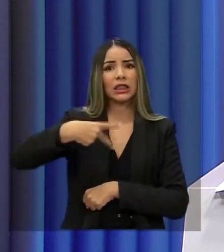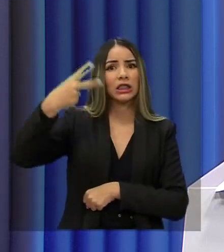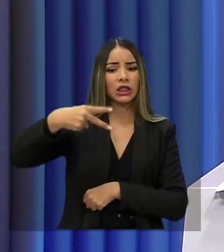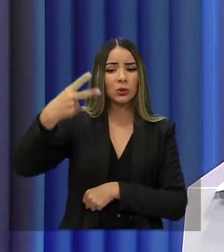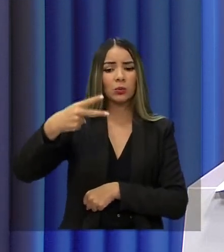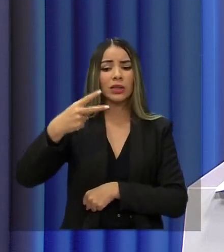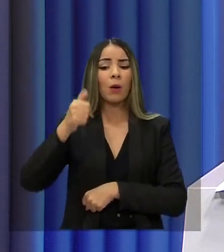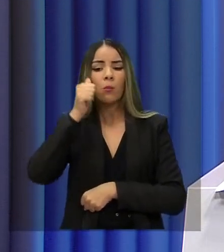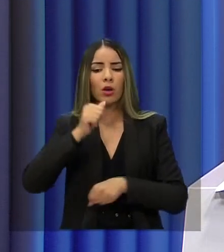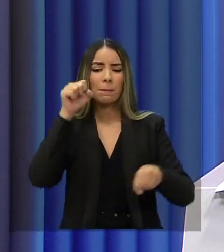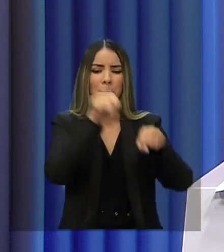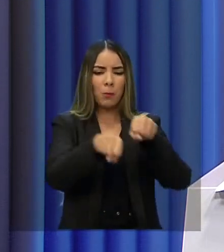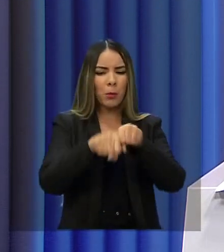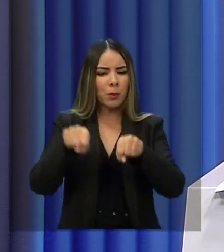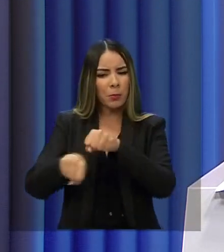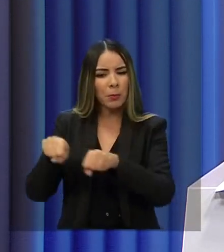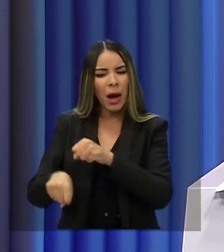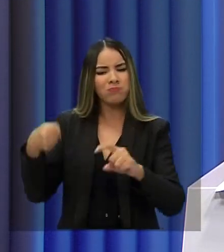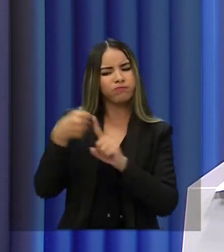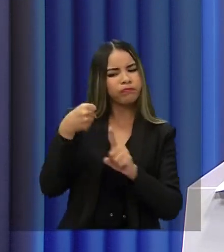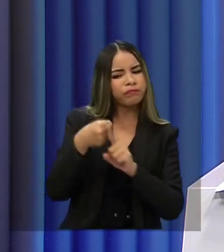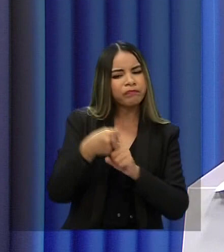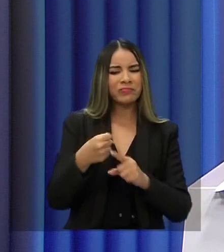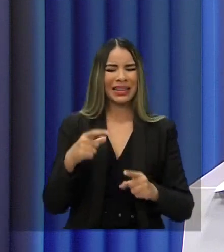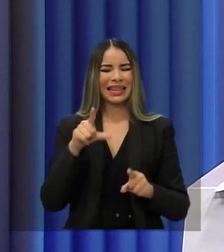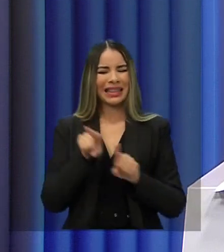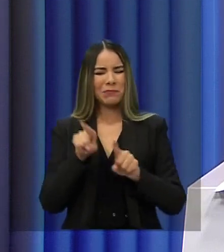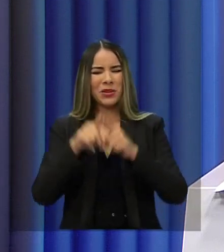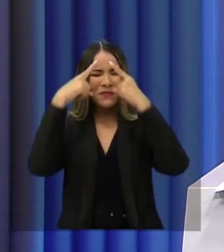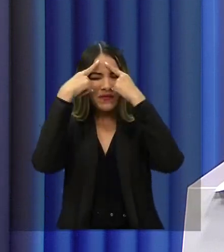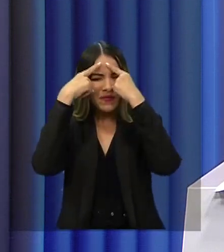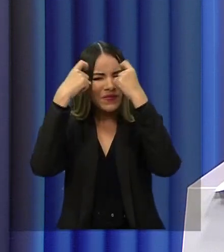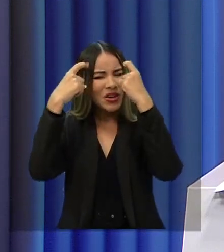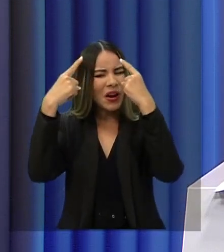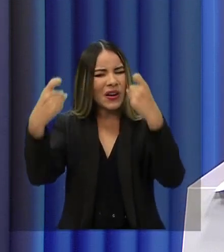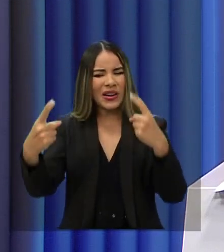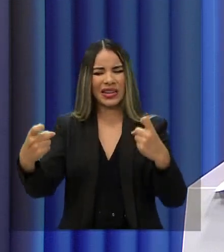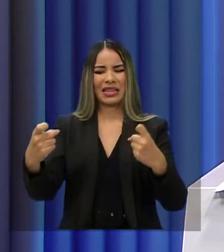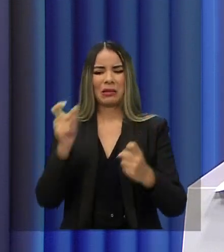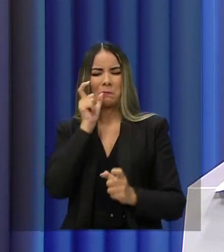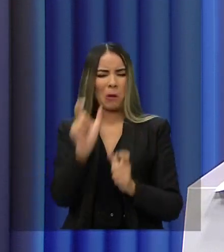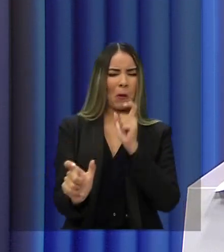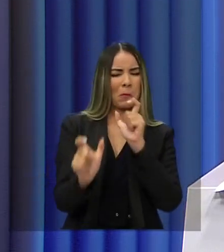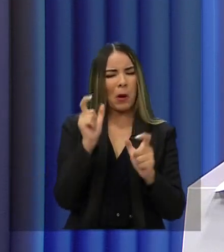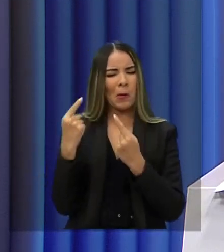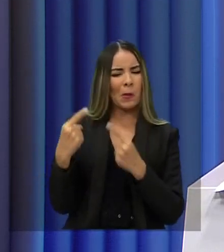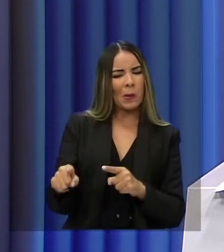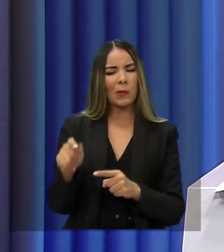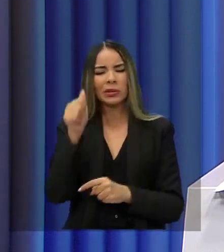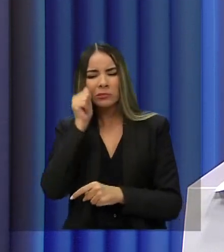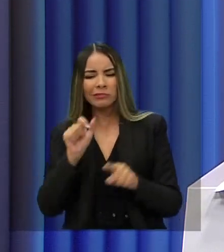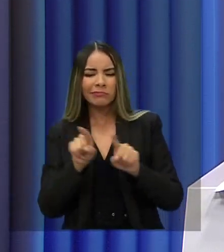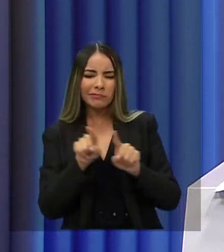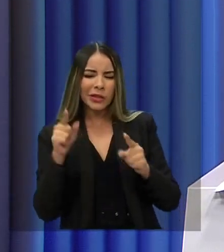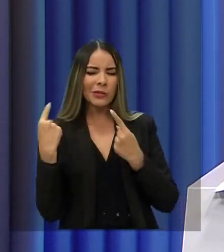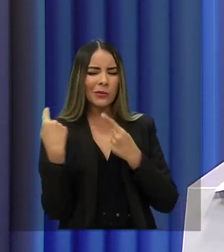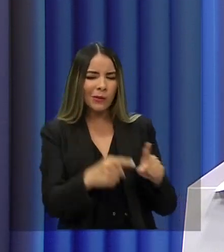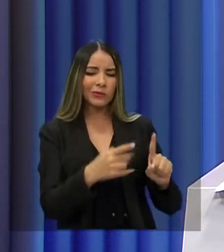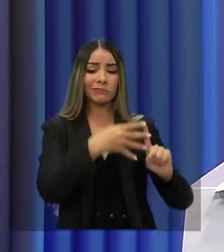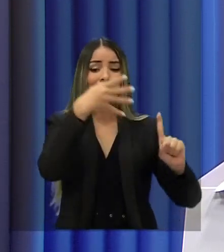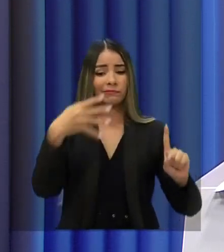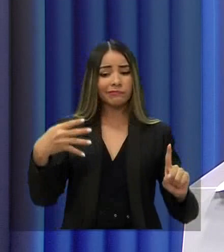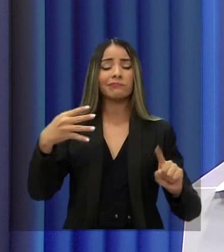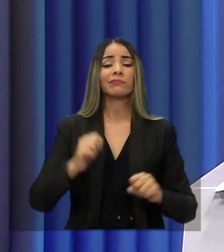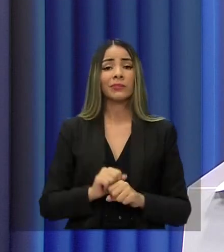feminicídio, conviver com altas taxas de agressões físicas e verbais às comunidades de LGBTQI. Por essa